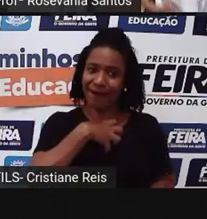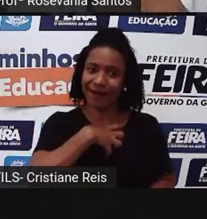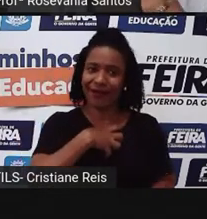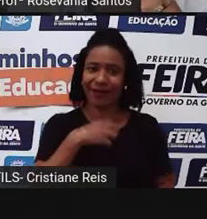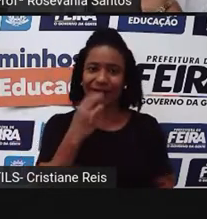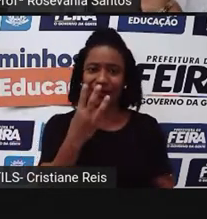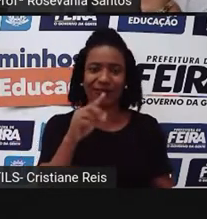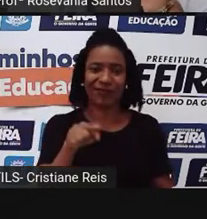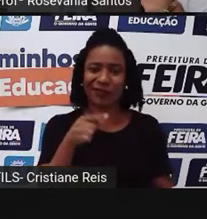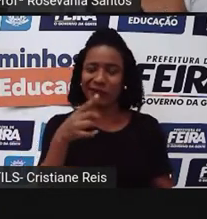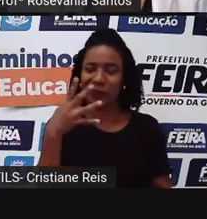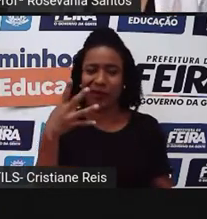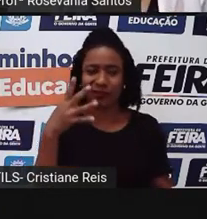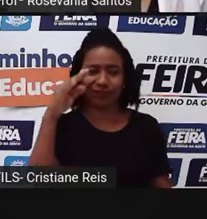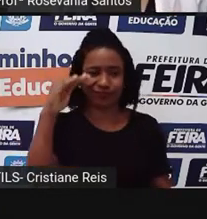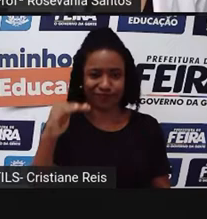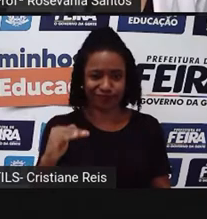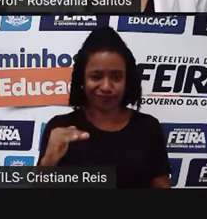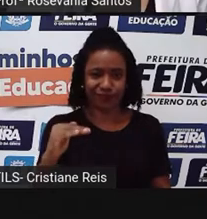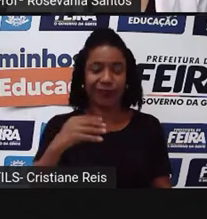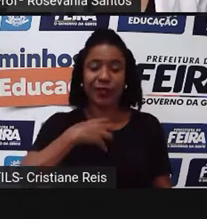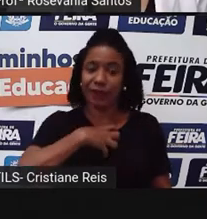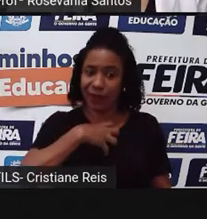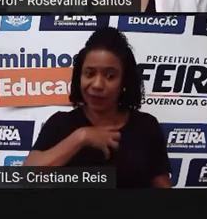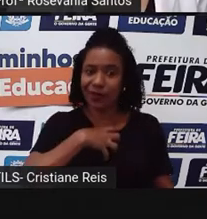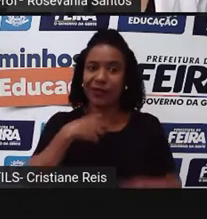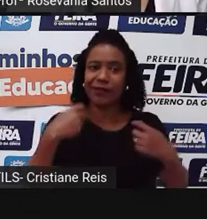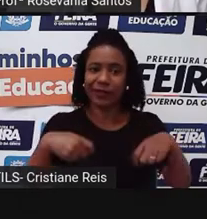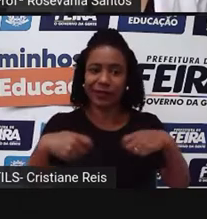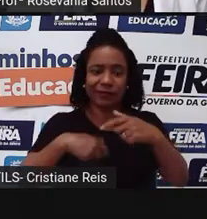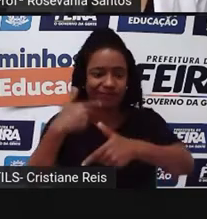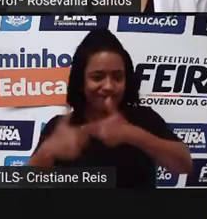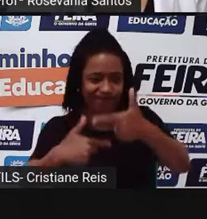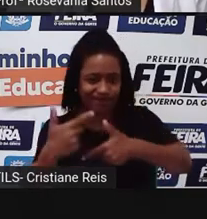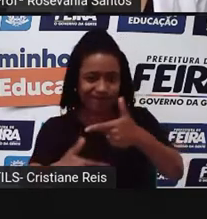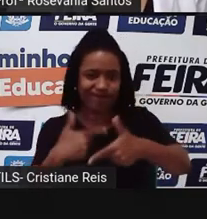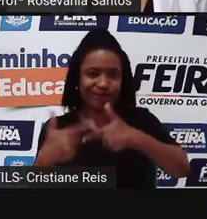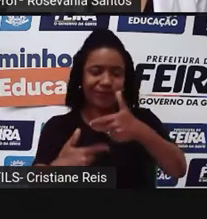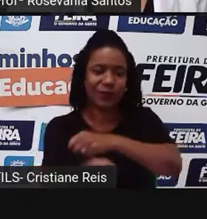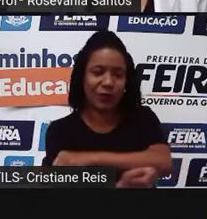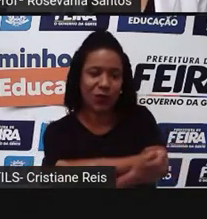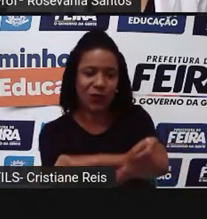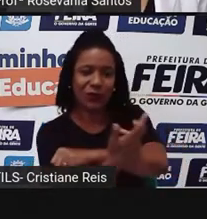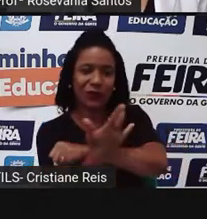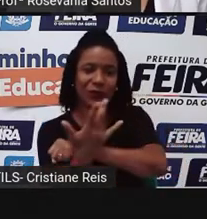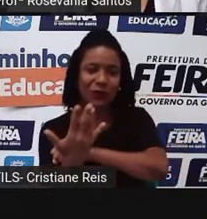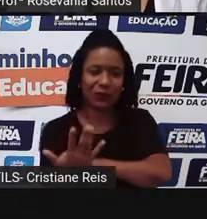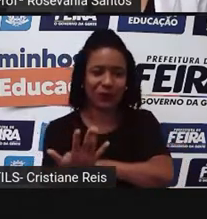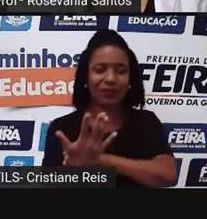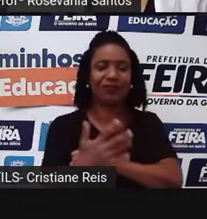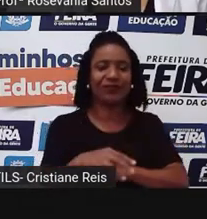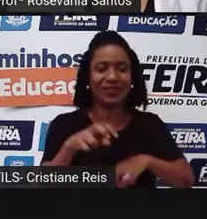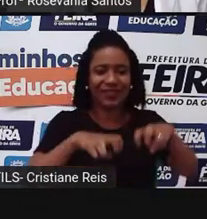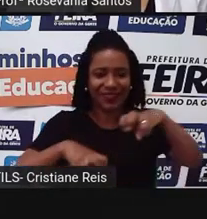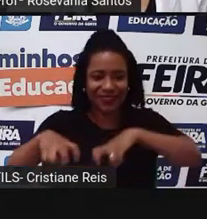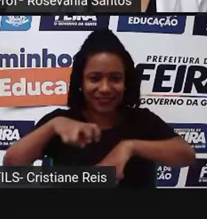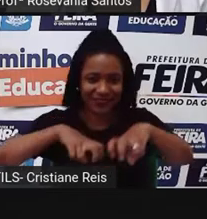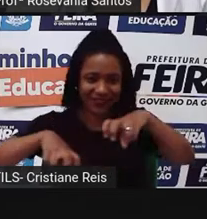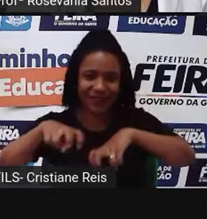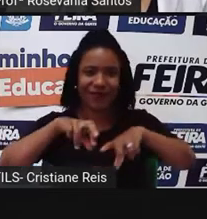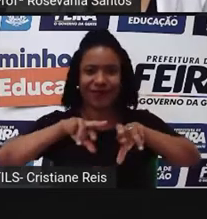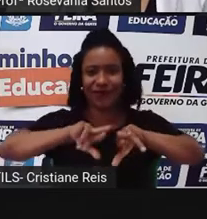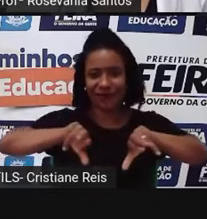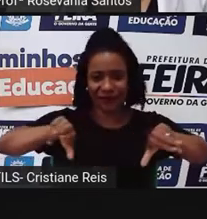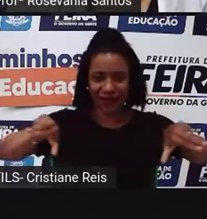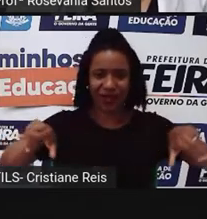a gente ainda precisa melhorar um pouquinho essa questão da produção aí. Embora a gente seja muito voltada para a